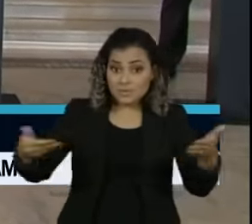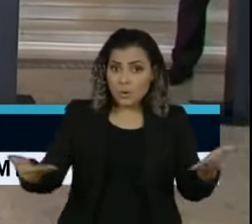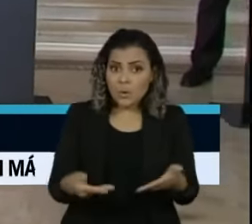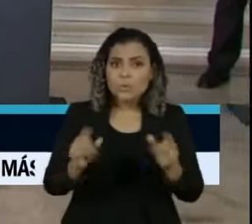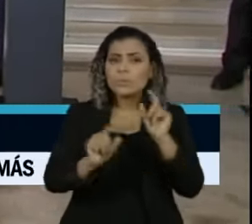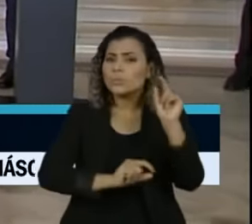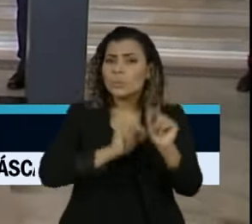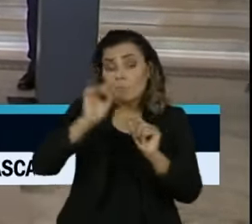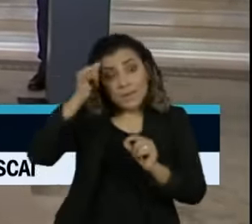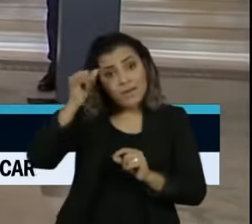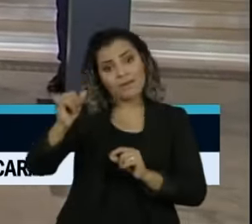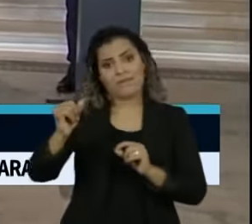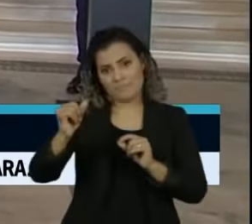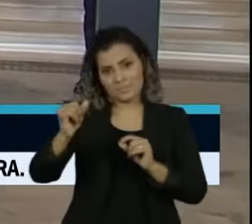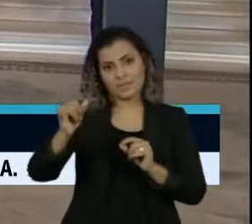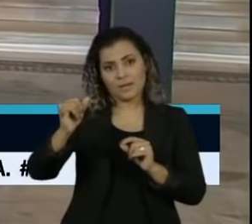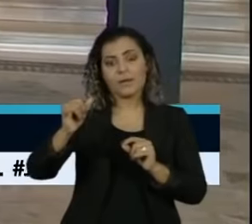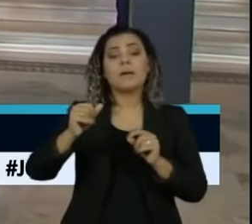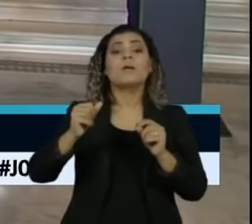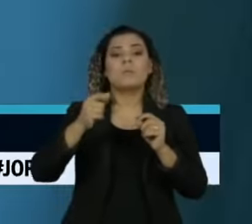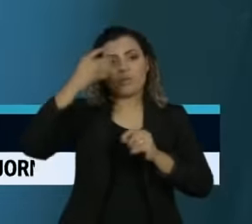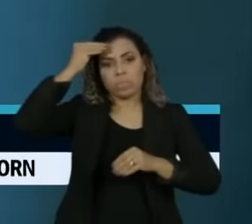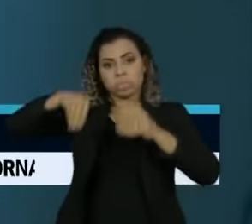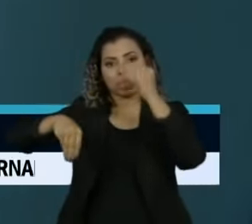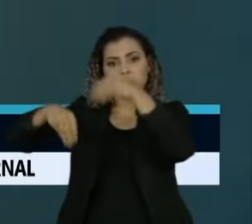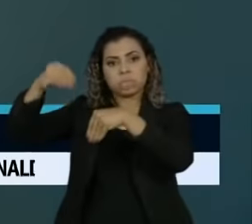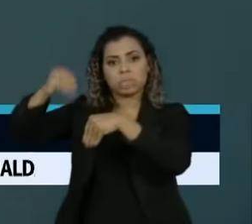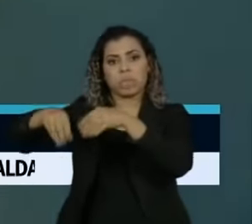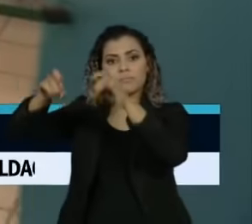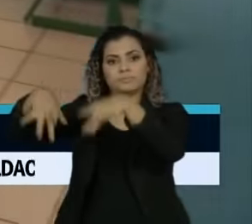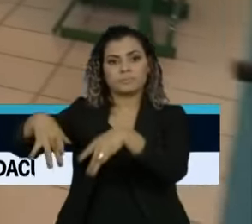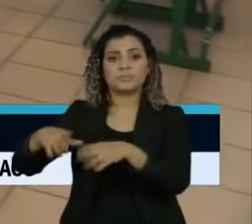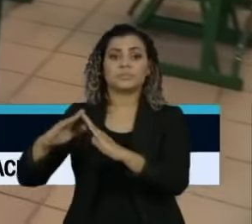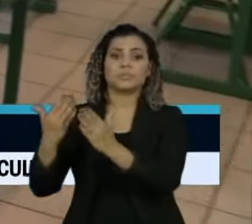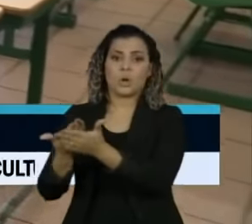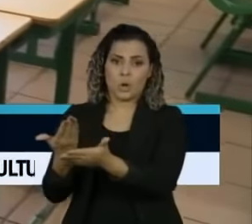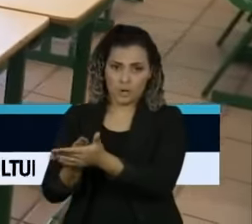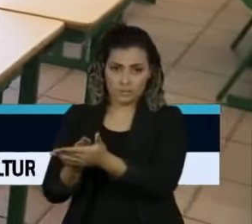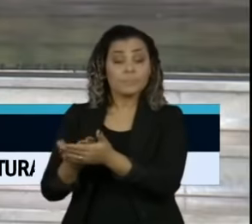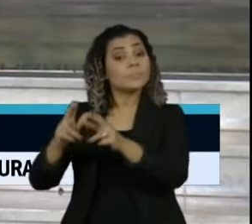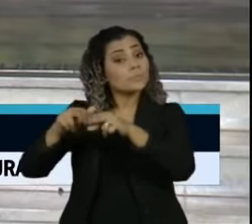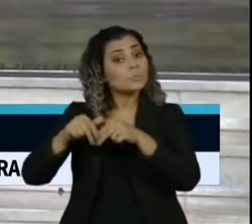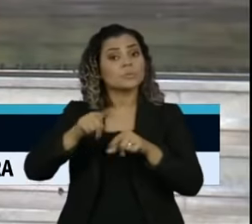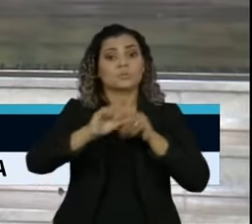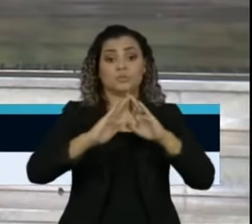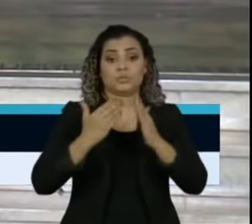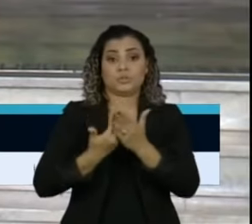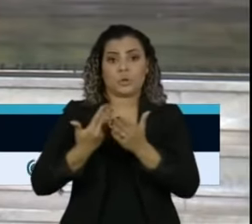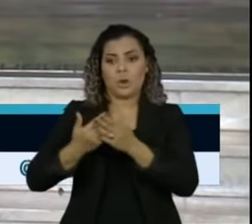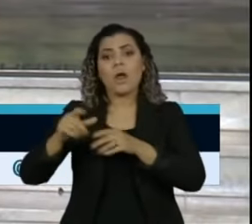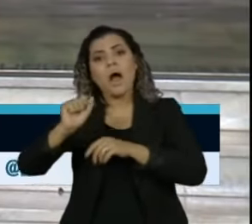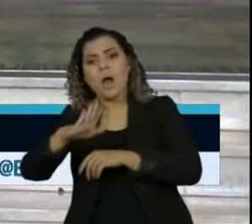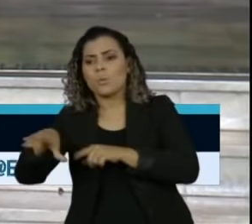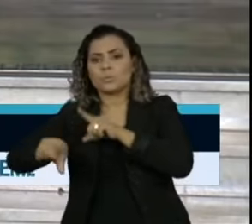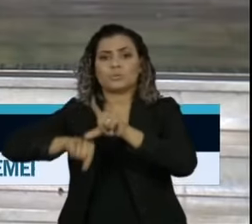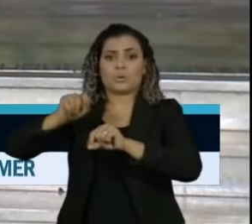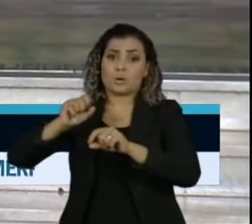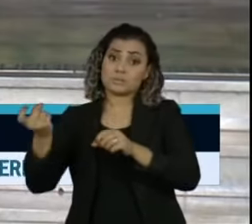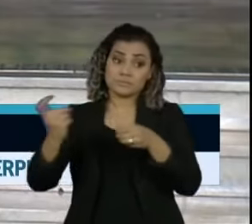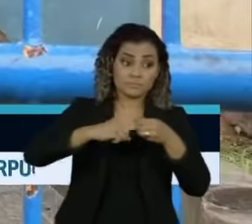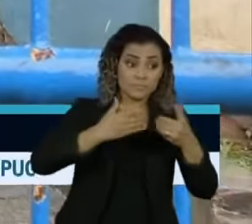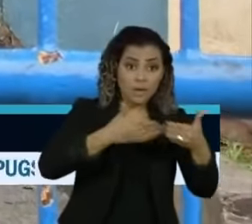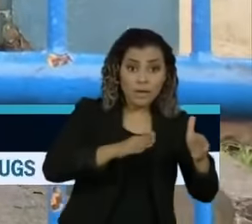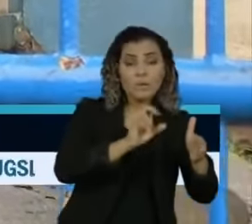tomada para evitar o aumento na evasão escolar. O retorno dos alunos é opcional. O governo anunciou ainda que os